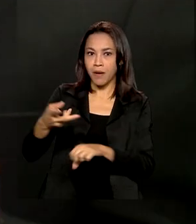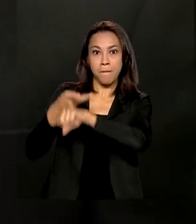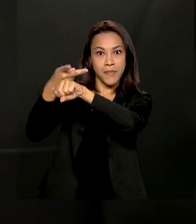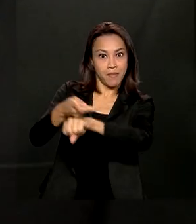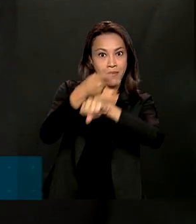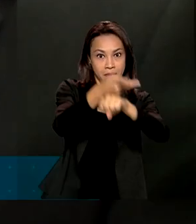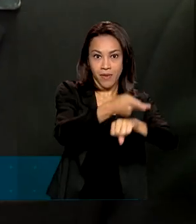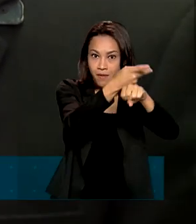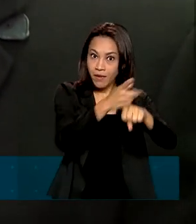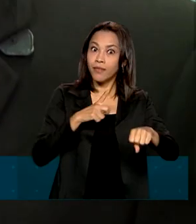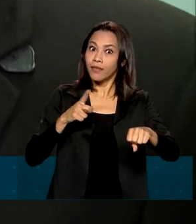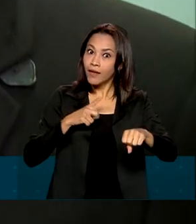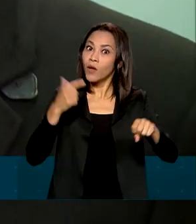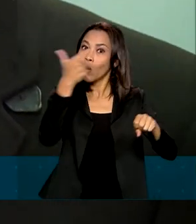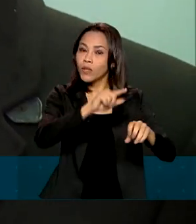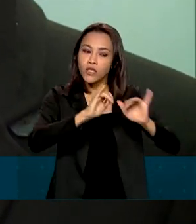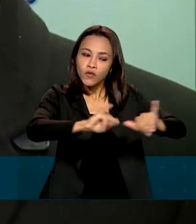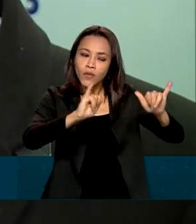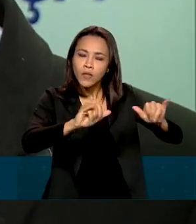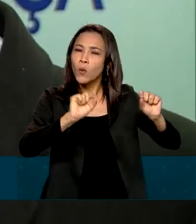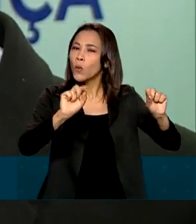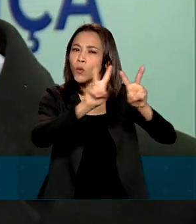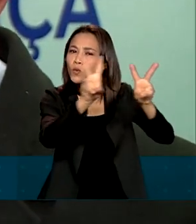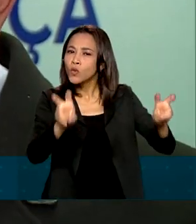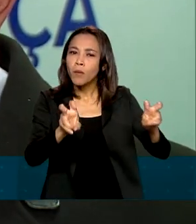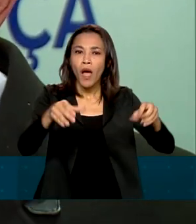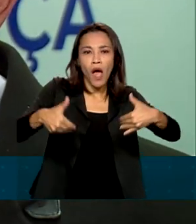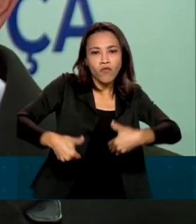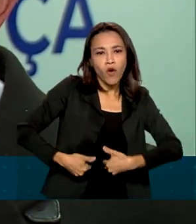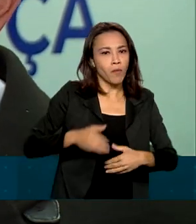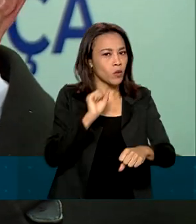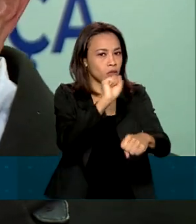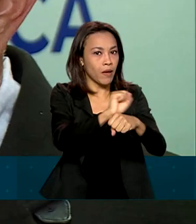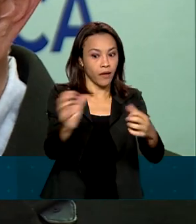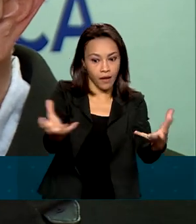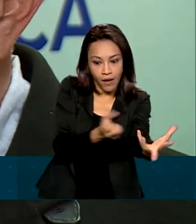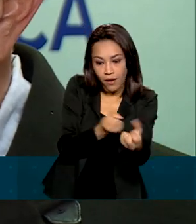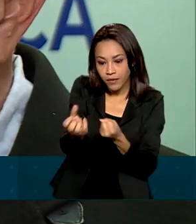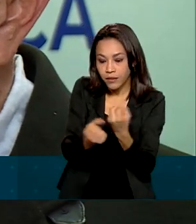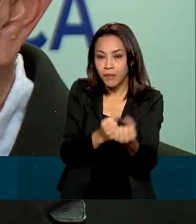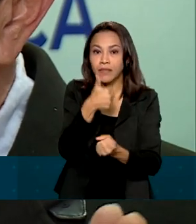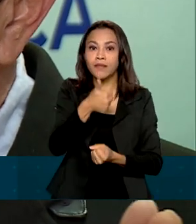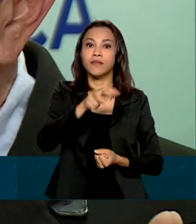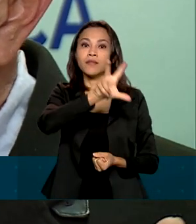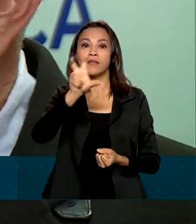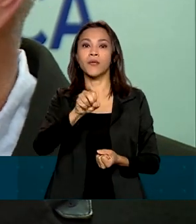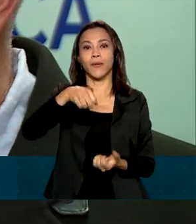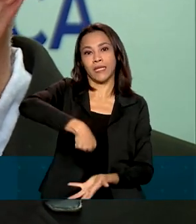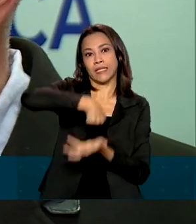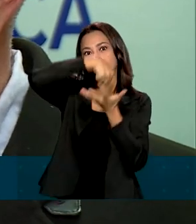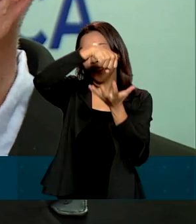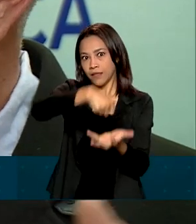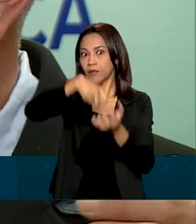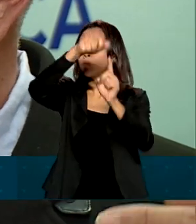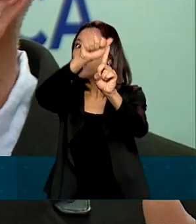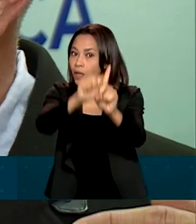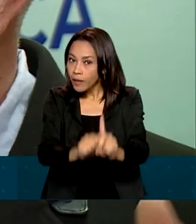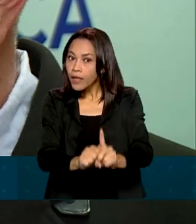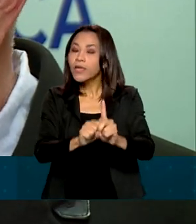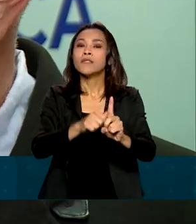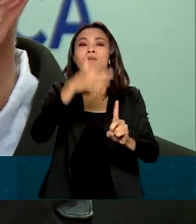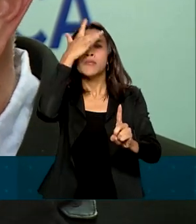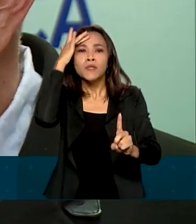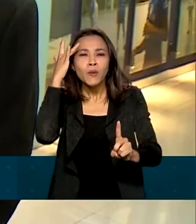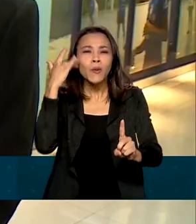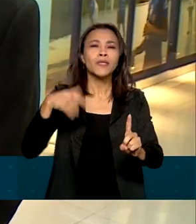a campanha A Fome Não Espera, que arrecada e entrega cerca de 150 cestas básicas por mês a pessoas